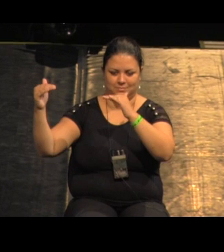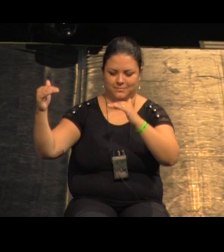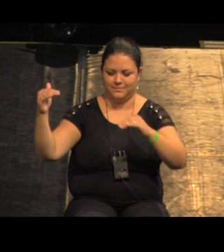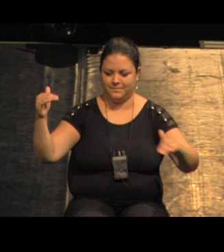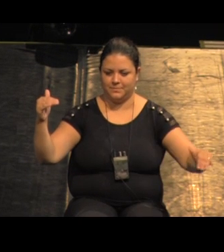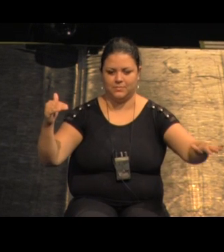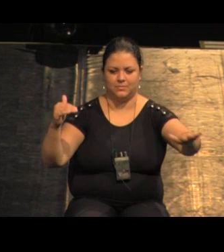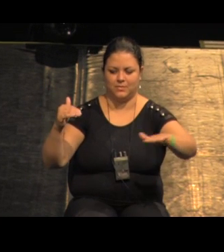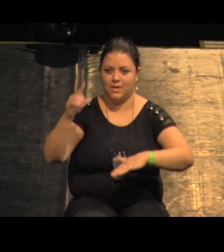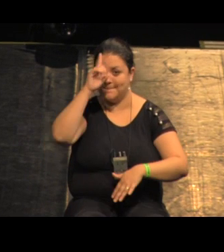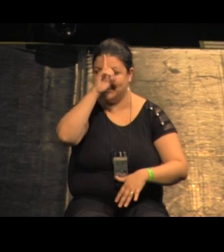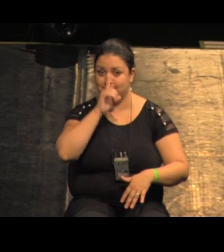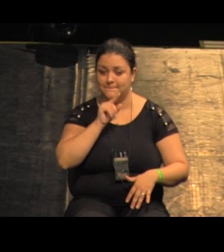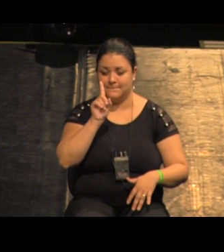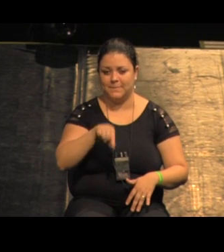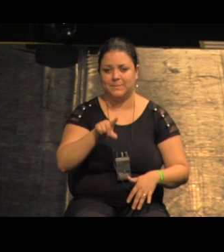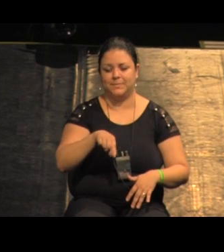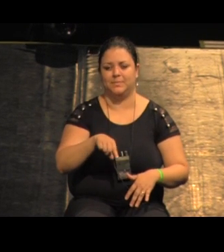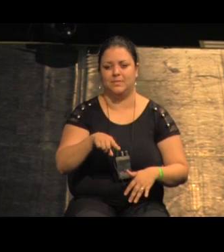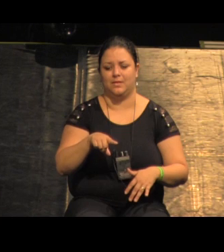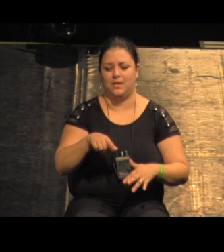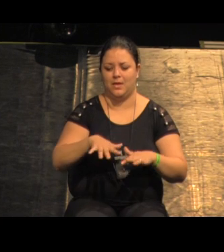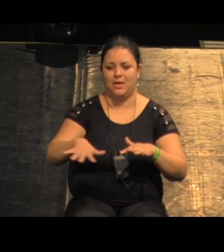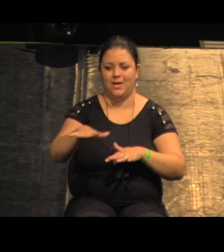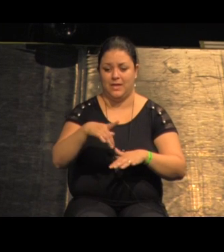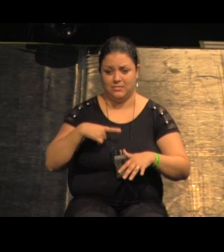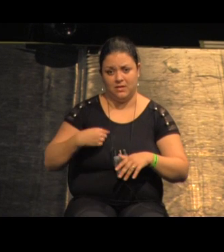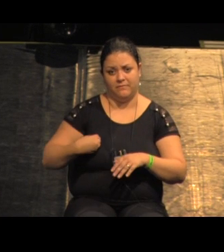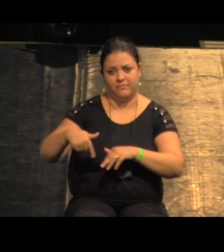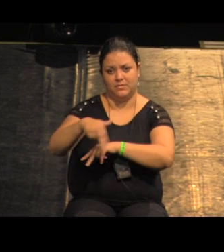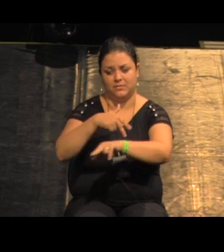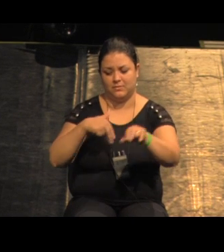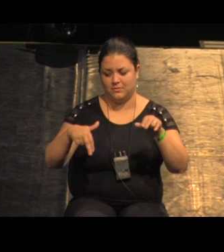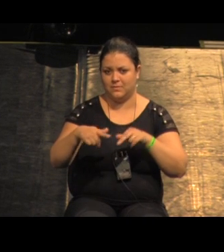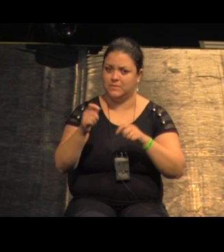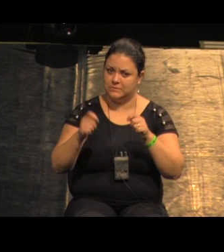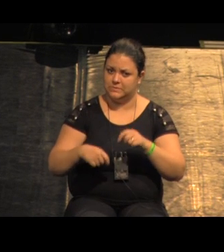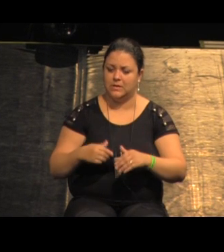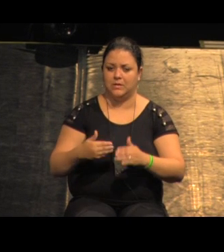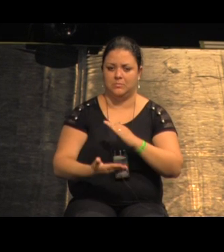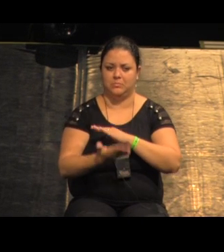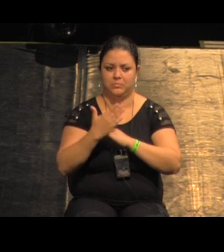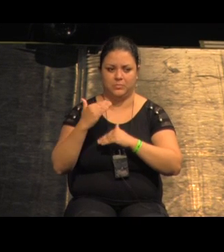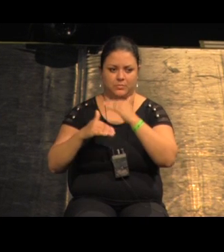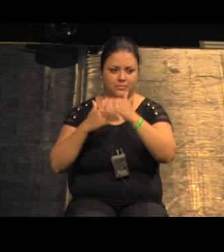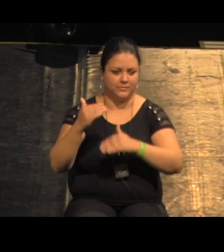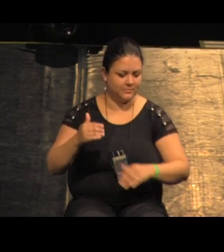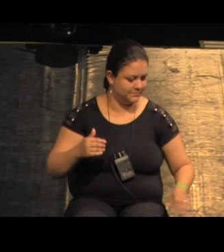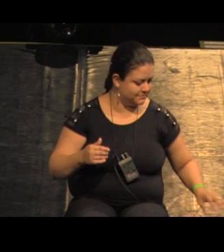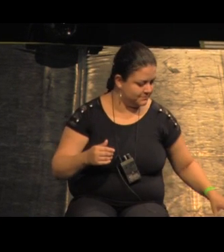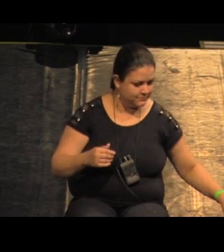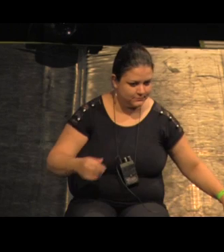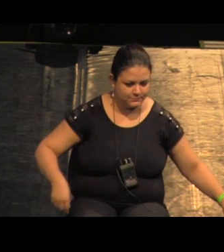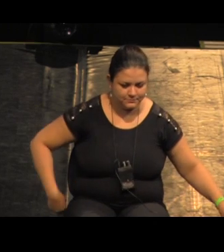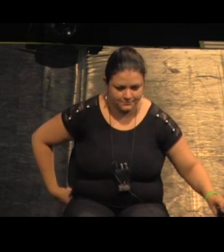uma área muito viva esses amarelos são as áreas vivas capazes de trazer alguma dinâmica que pode promover ajudar a promover a melhoria no lugar